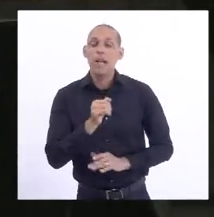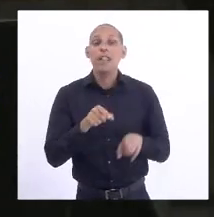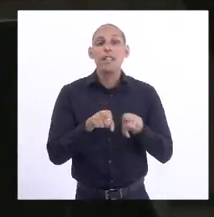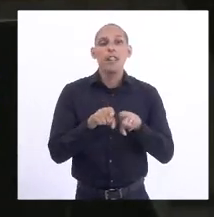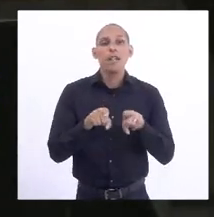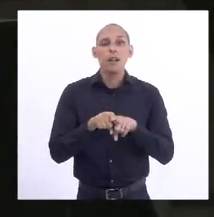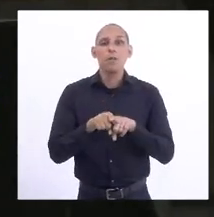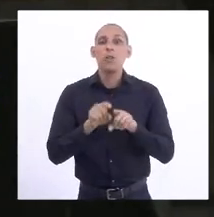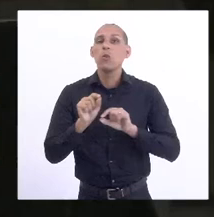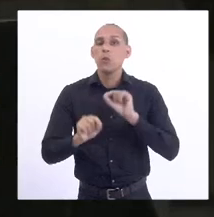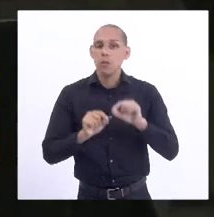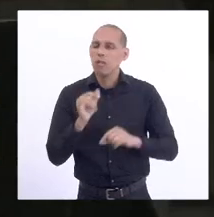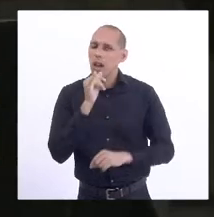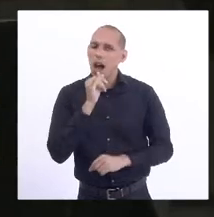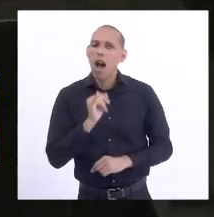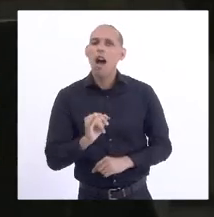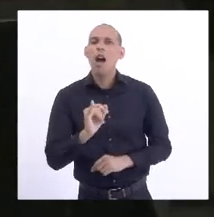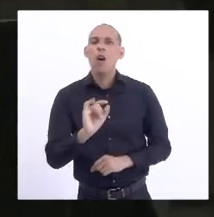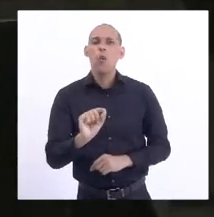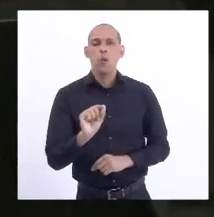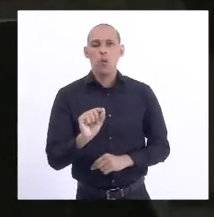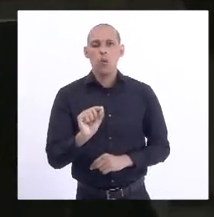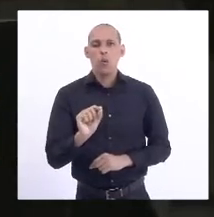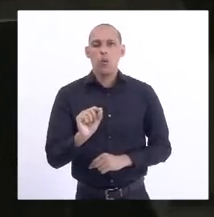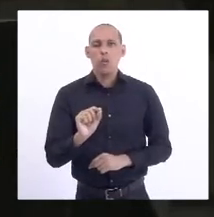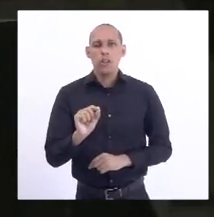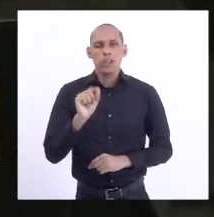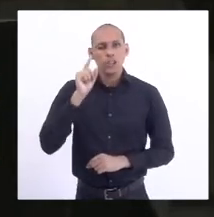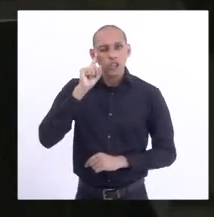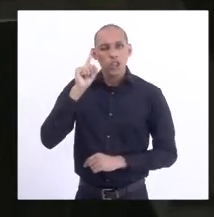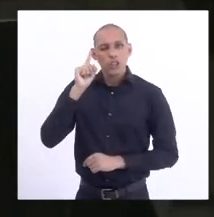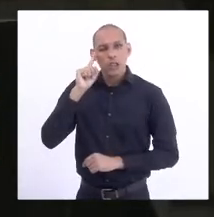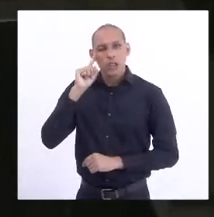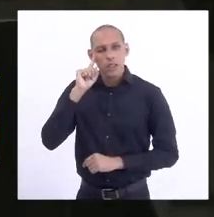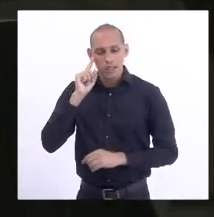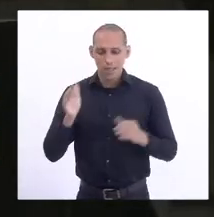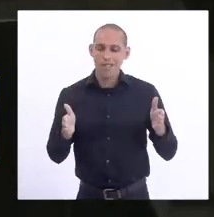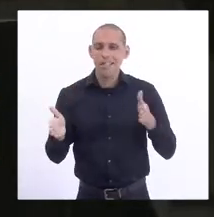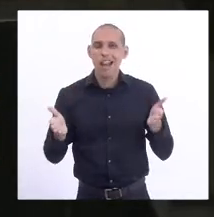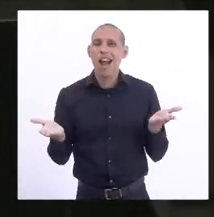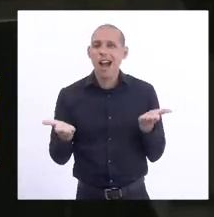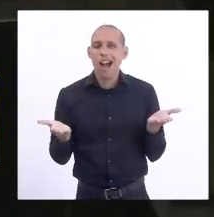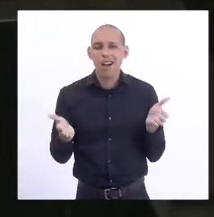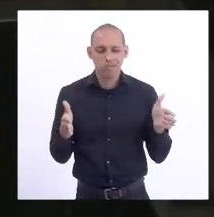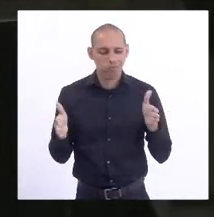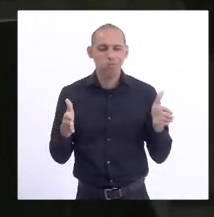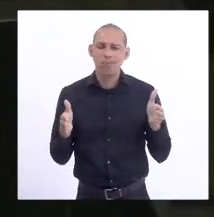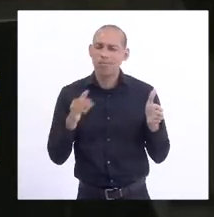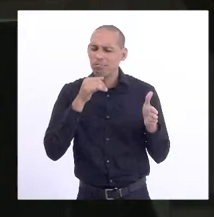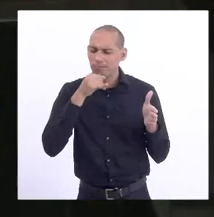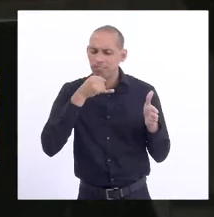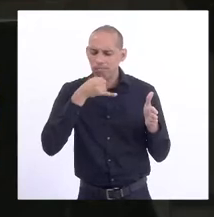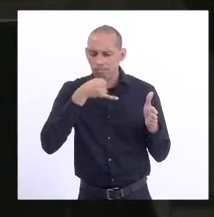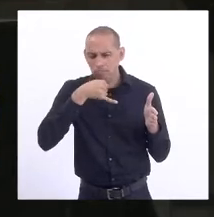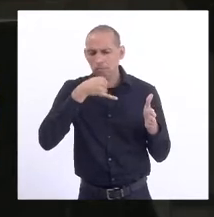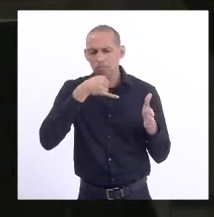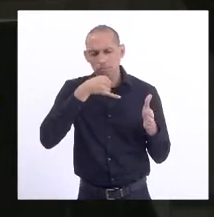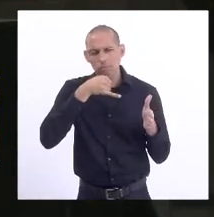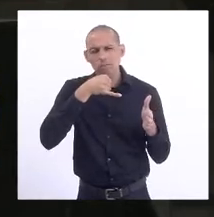registrar aqui que tem sido os dias profundamente tristes. Tristes.